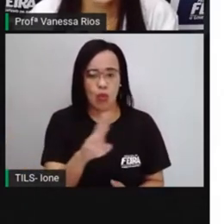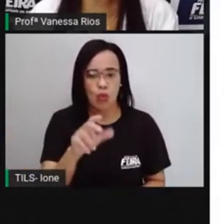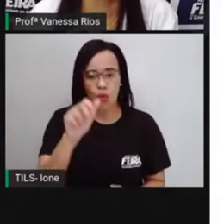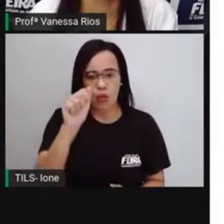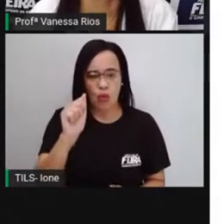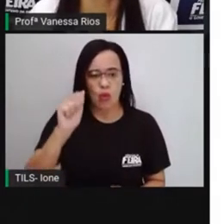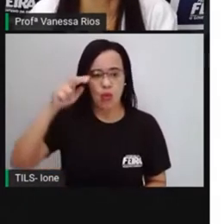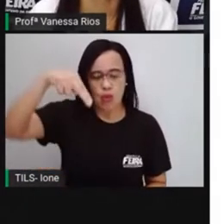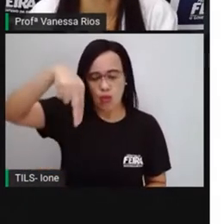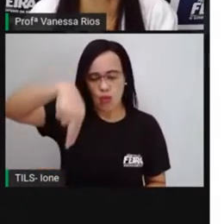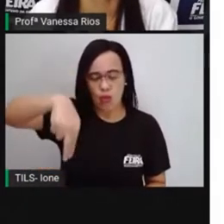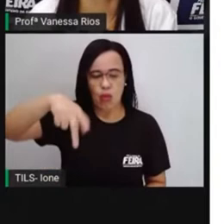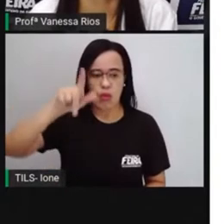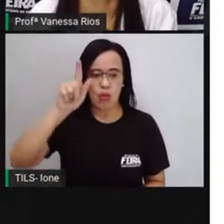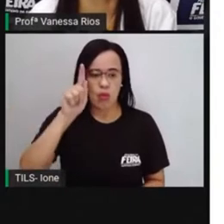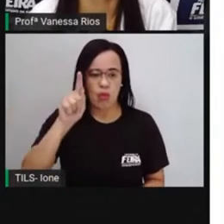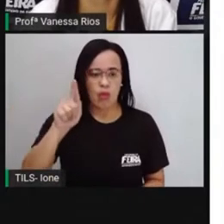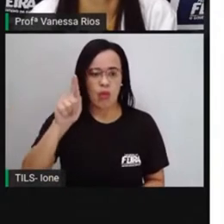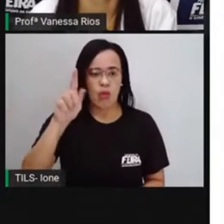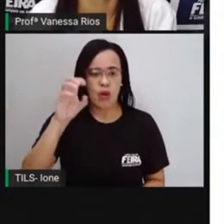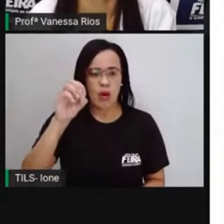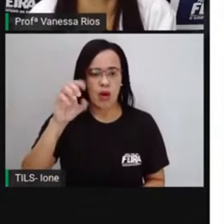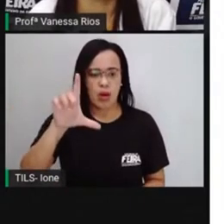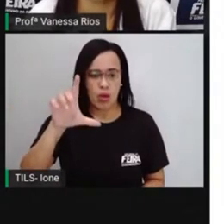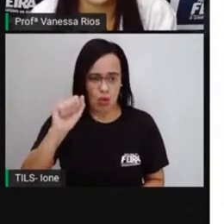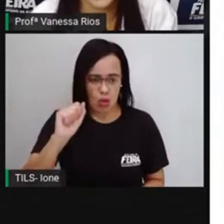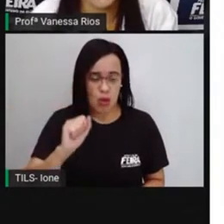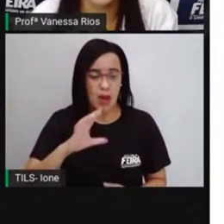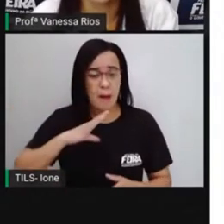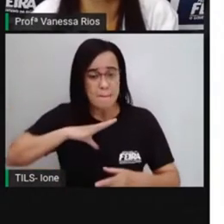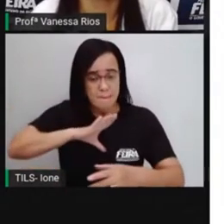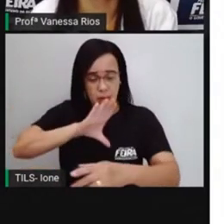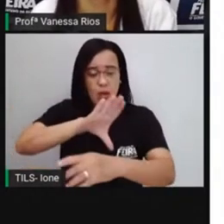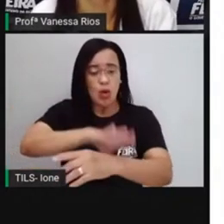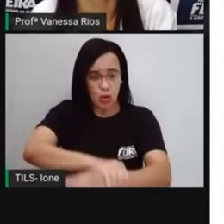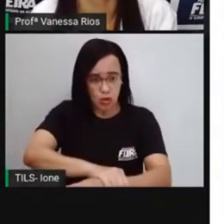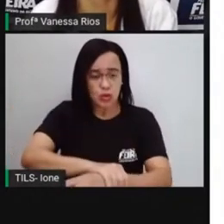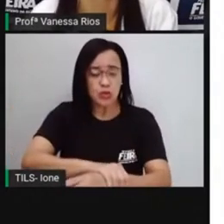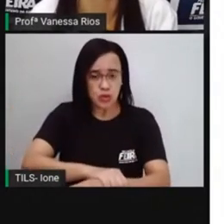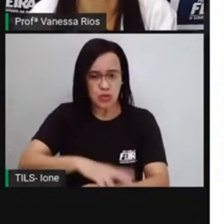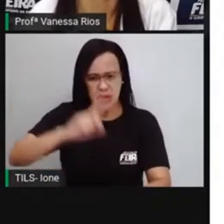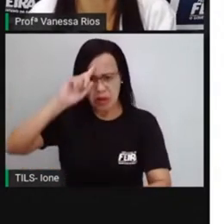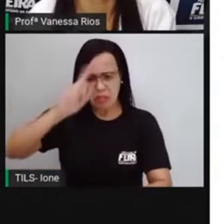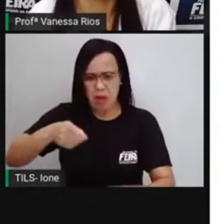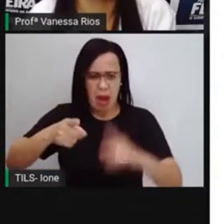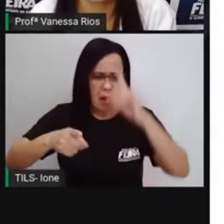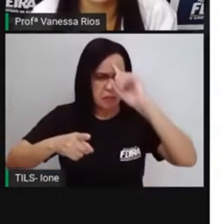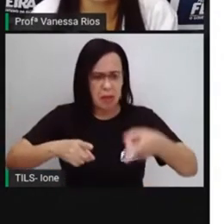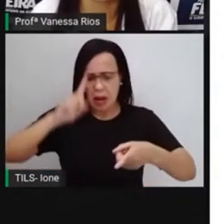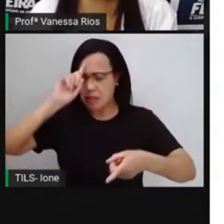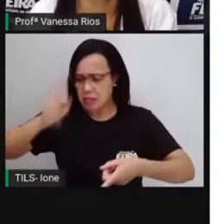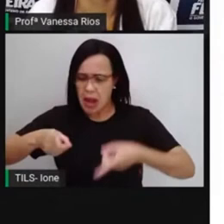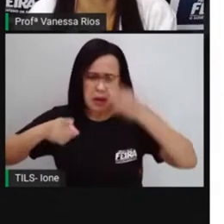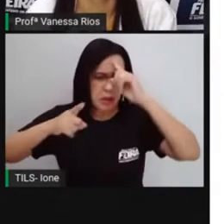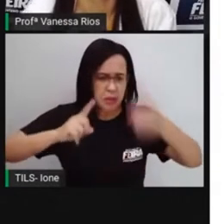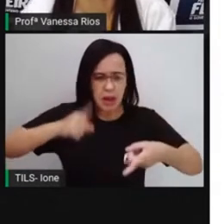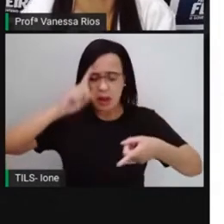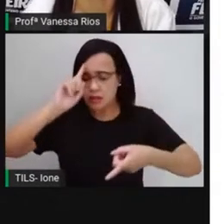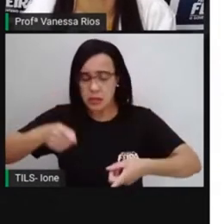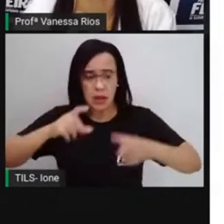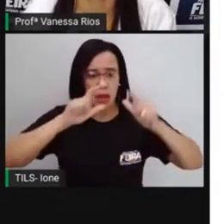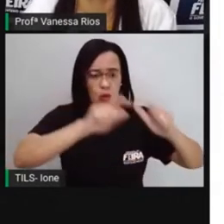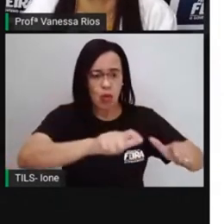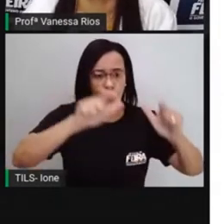entende que os portugueses tomaram conta aí de boa parte da costa africana em relação à exploração dessas